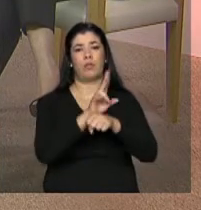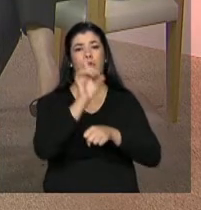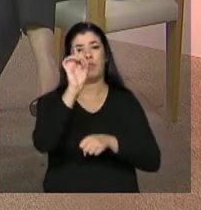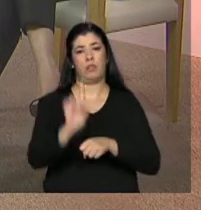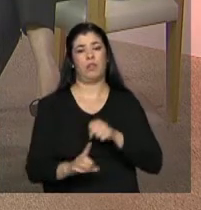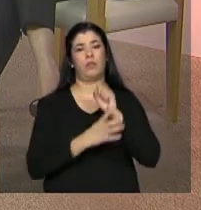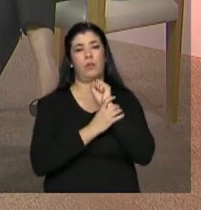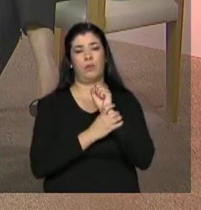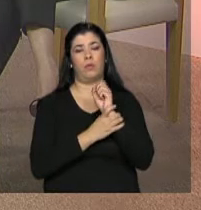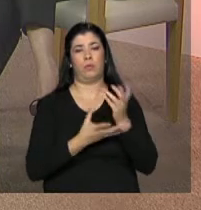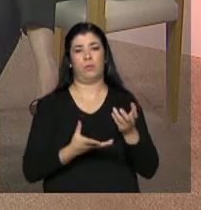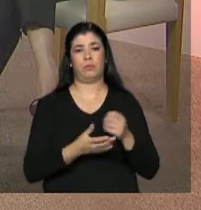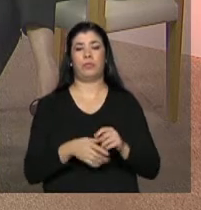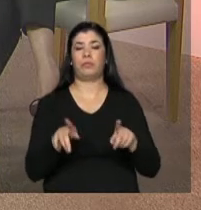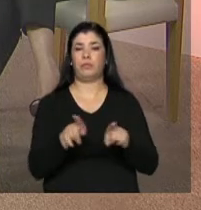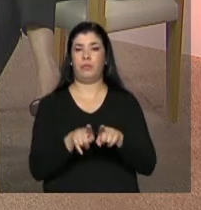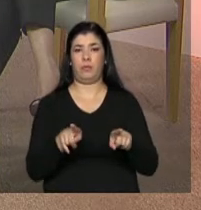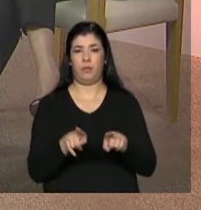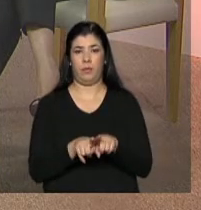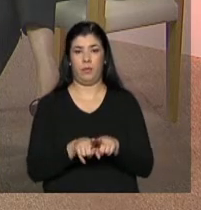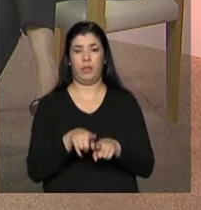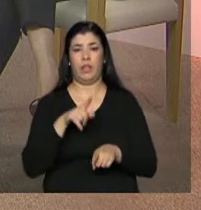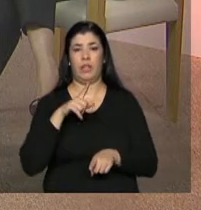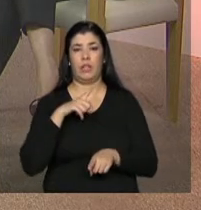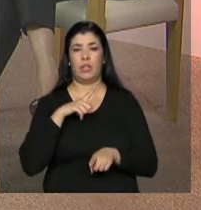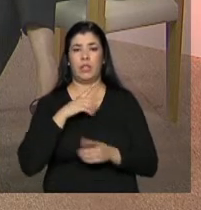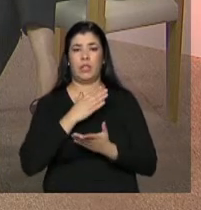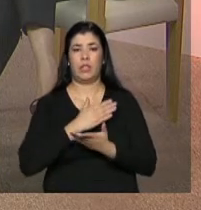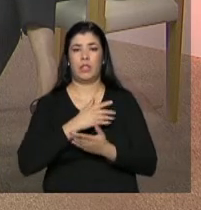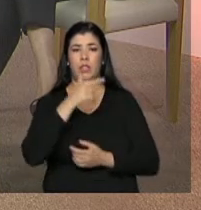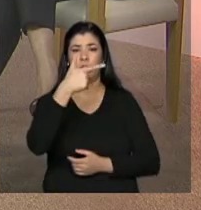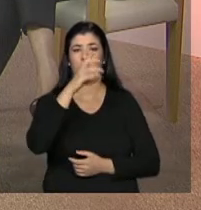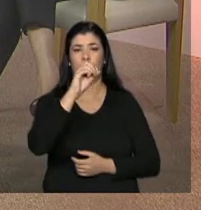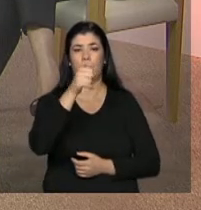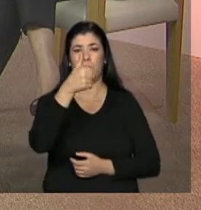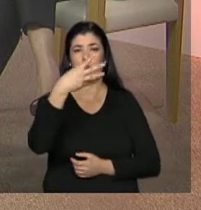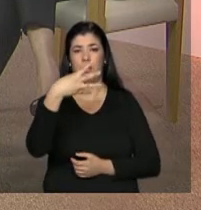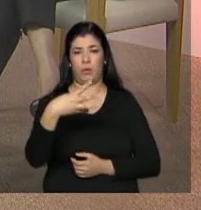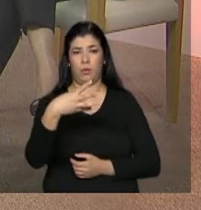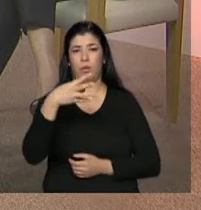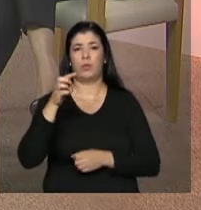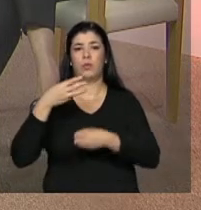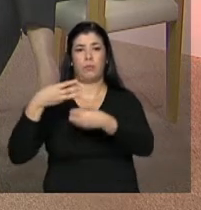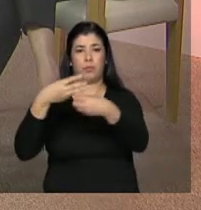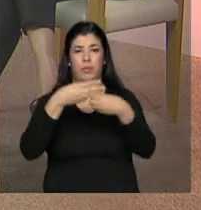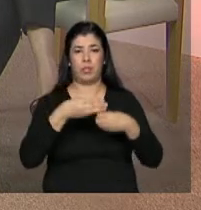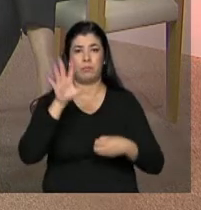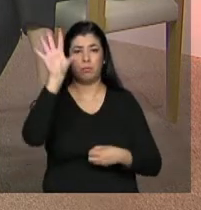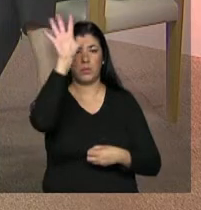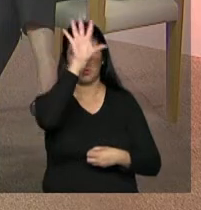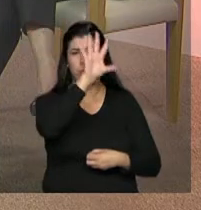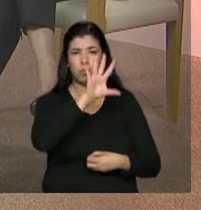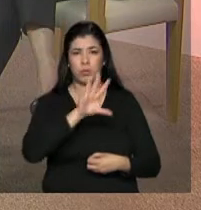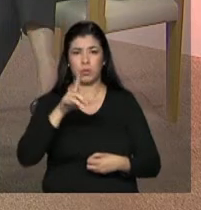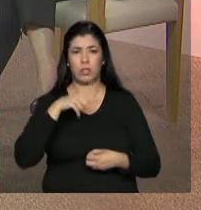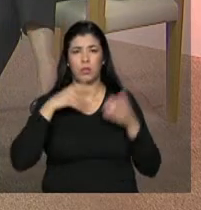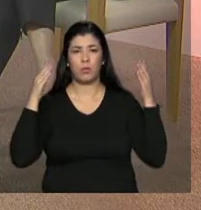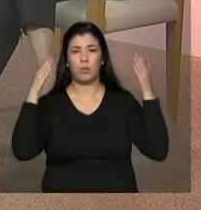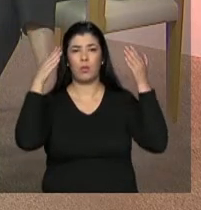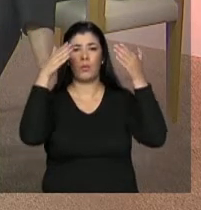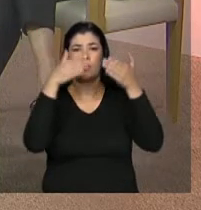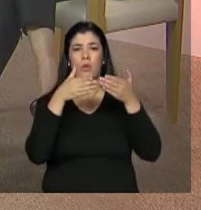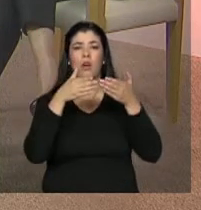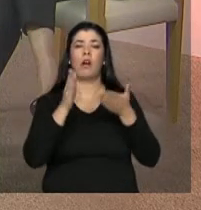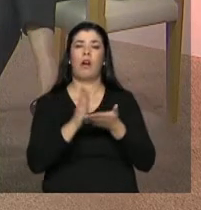direitos. E elas estão em 2.414 municípios, quer dizer, é uma rede concentrada em algumas